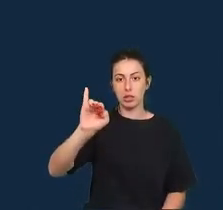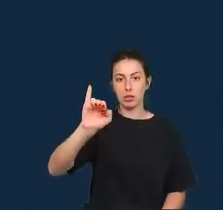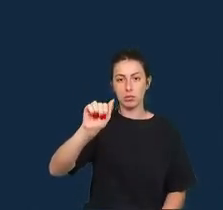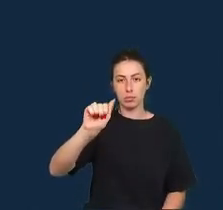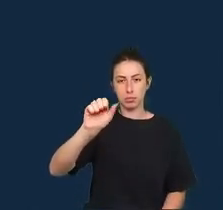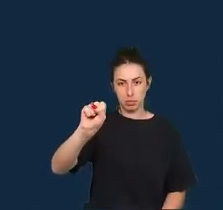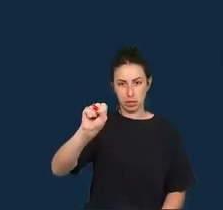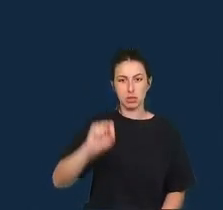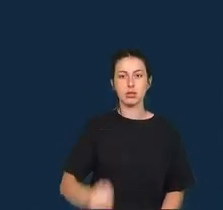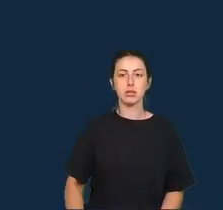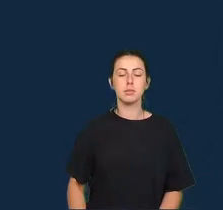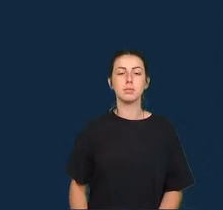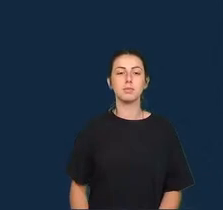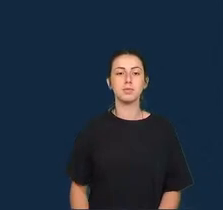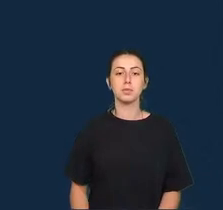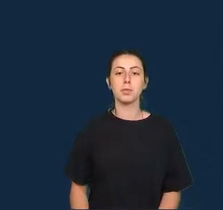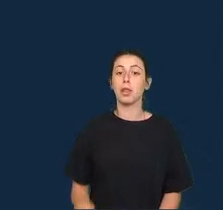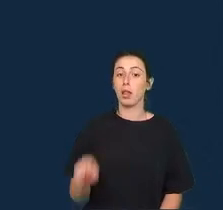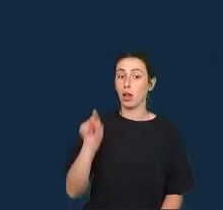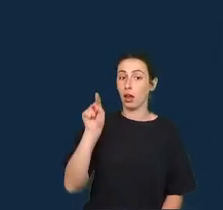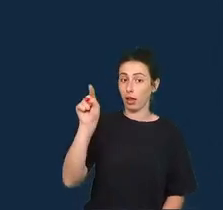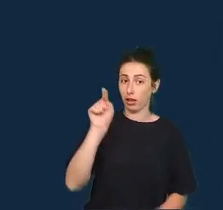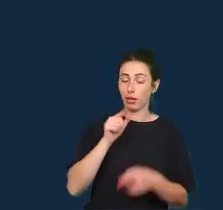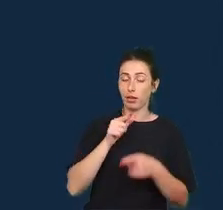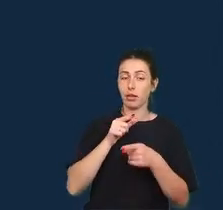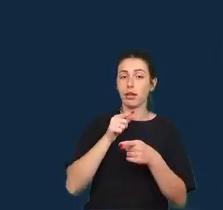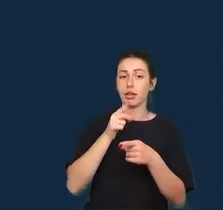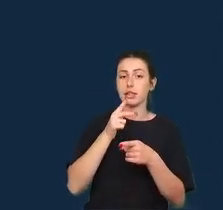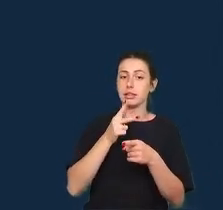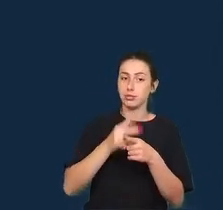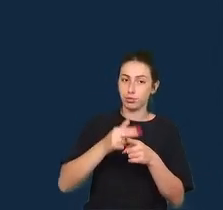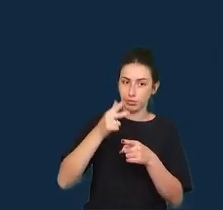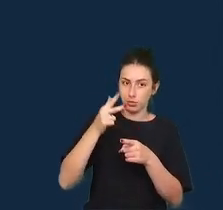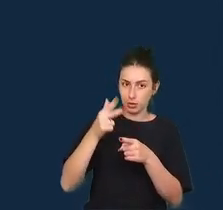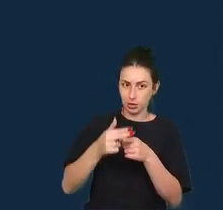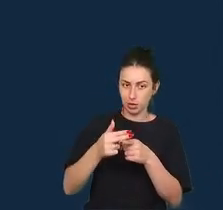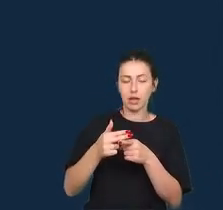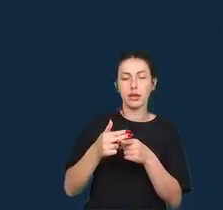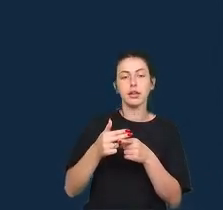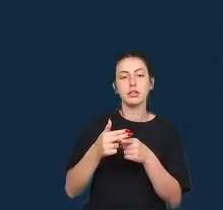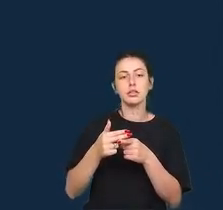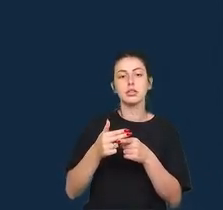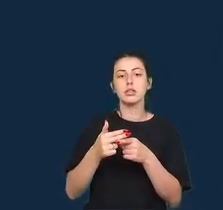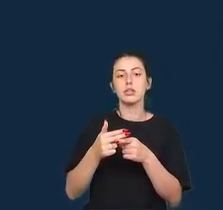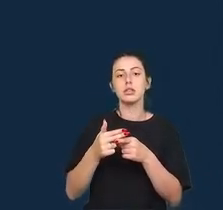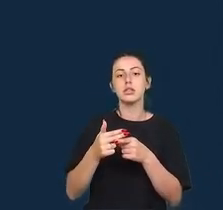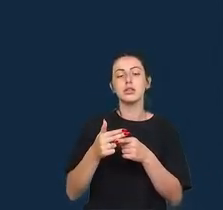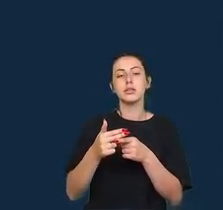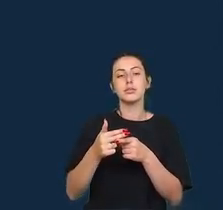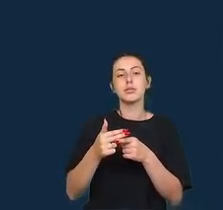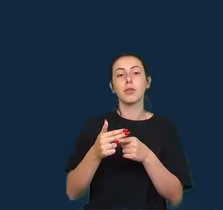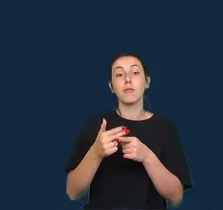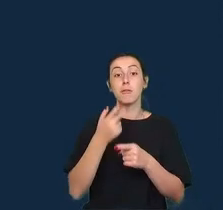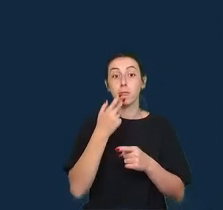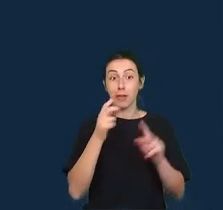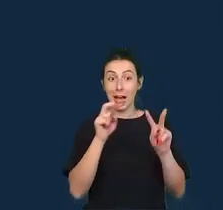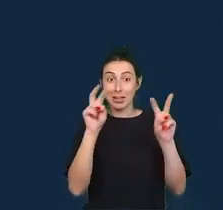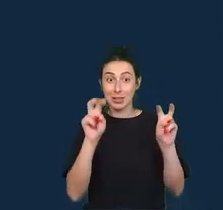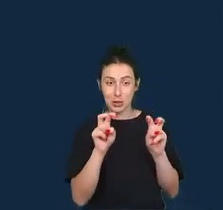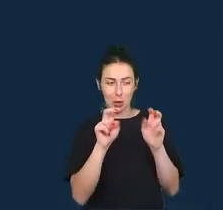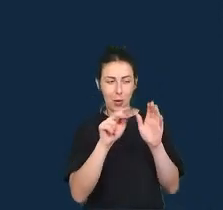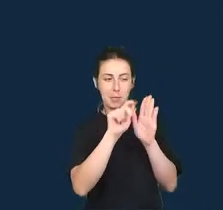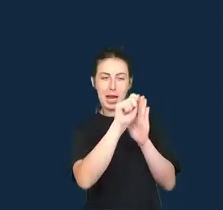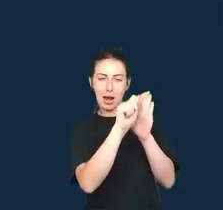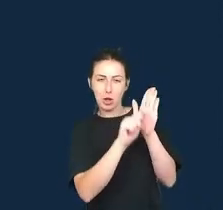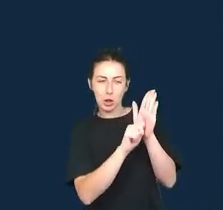Como muitos de vocês sabem, essa série leva em conta o uso de algoritmos na investigação